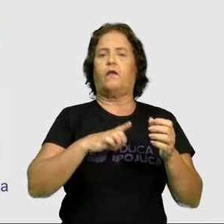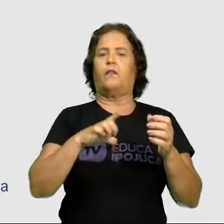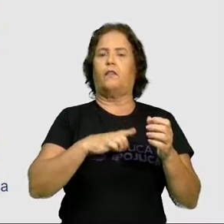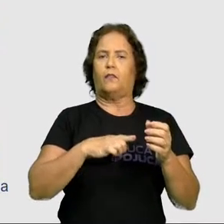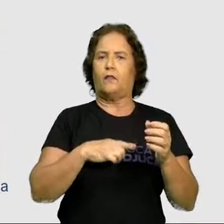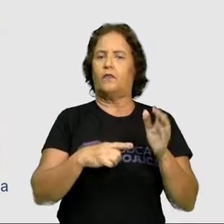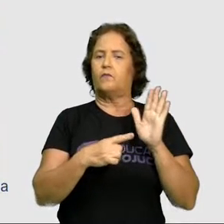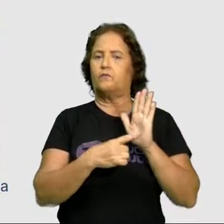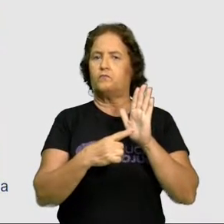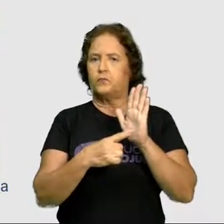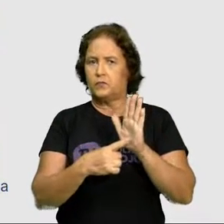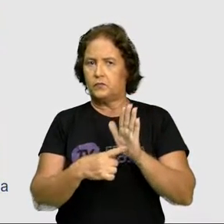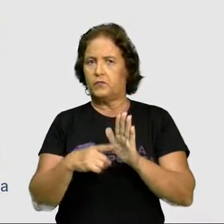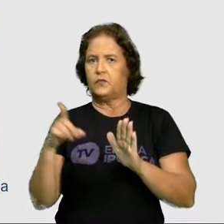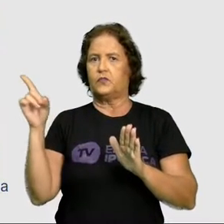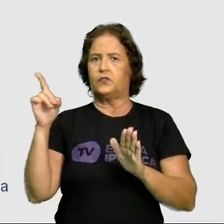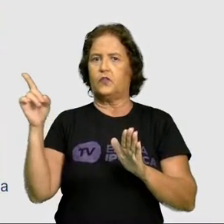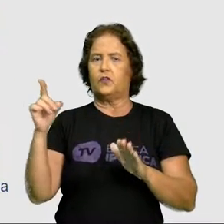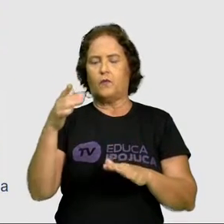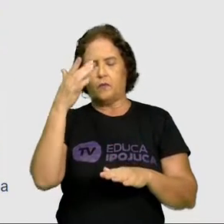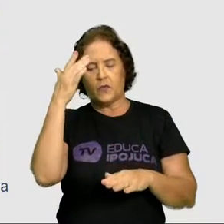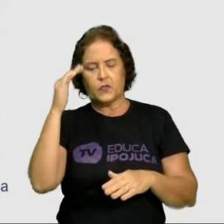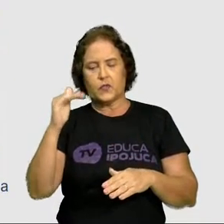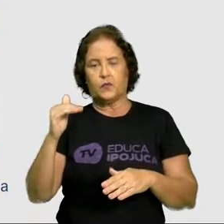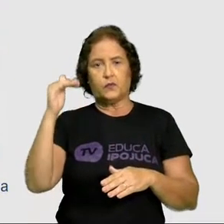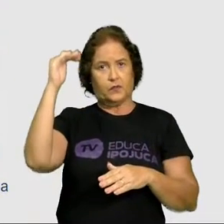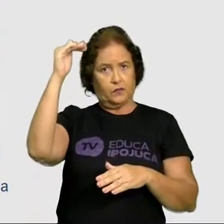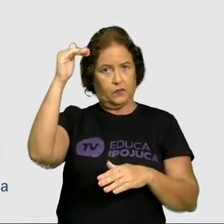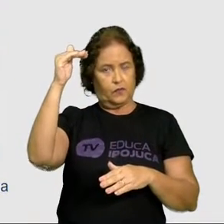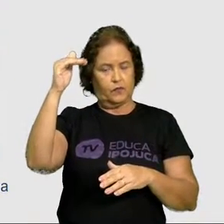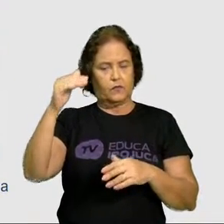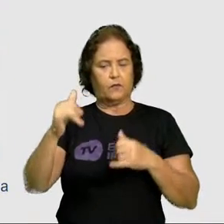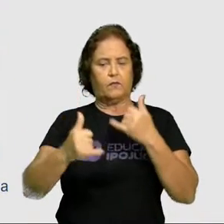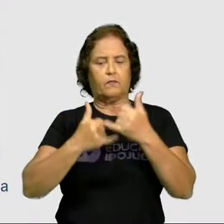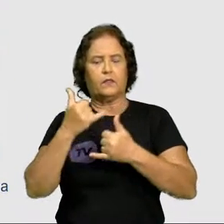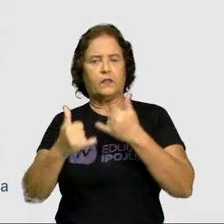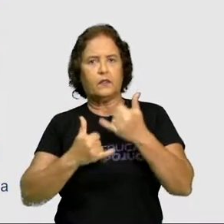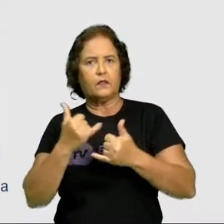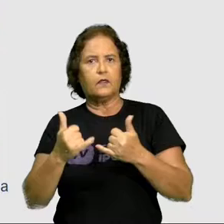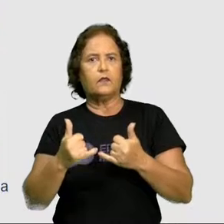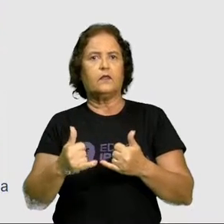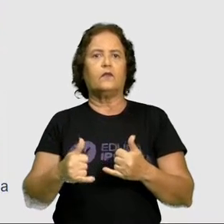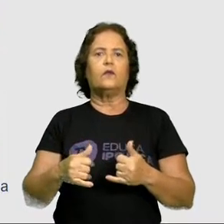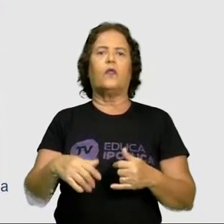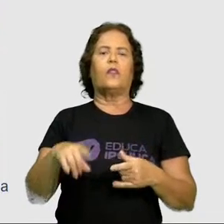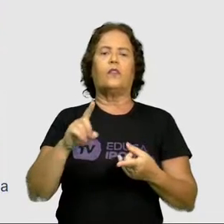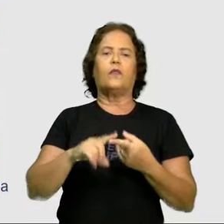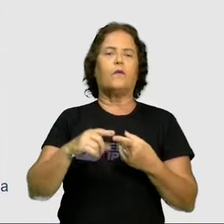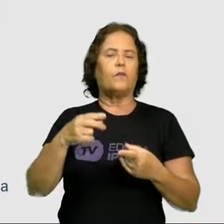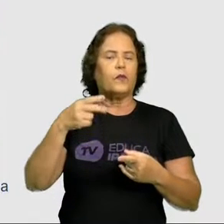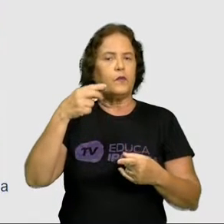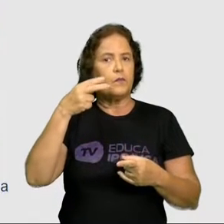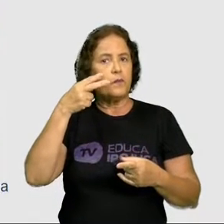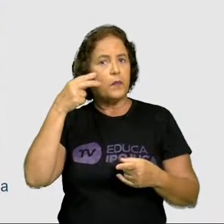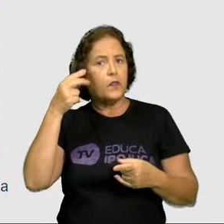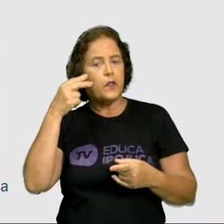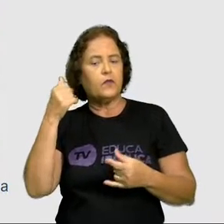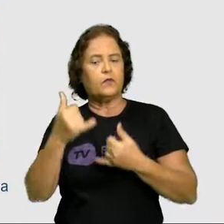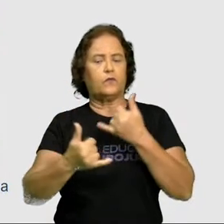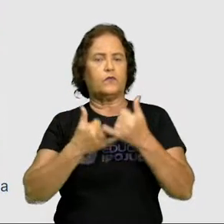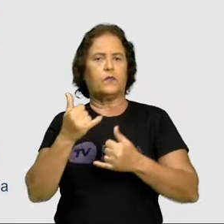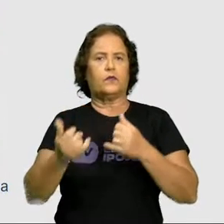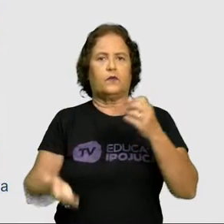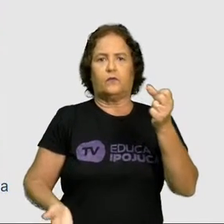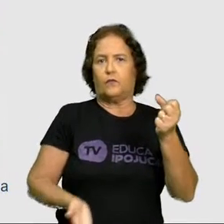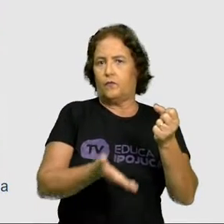antiga na praia, de adultos brincando de peteca, de índios brincando de peteca e da confecção da peteca. E